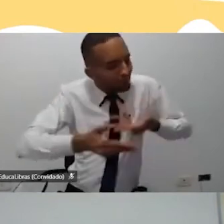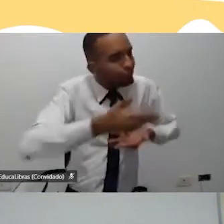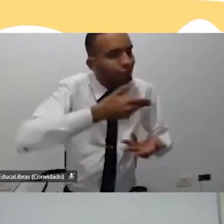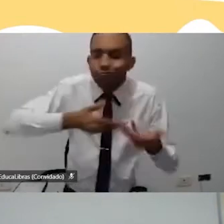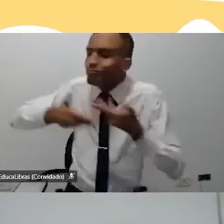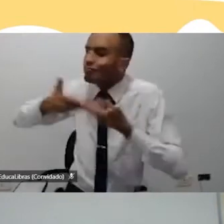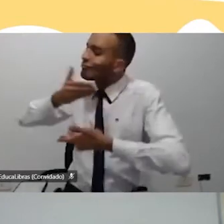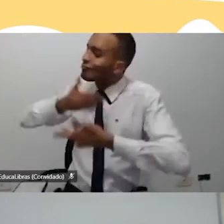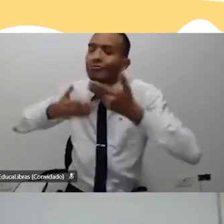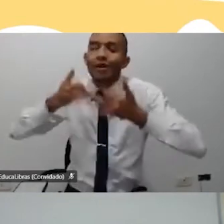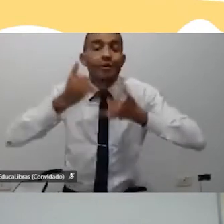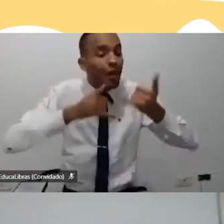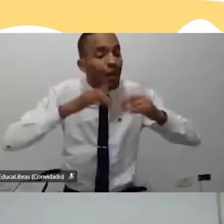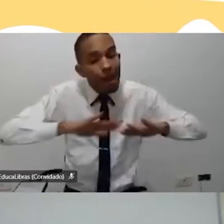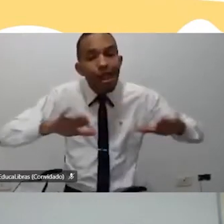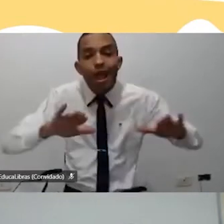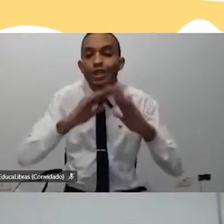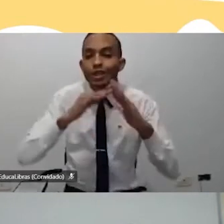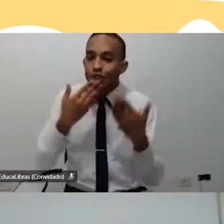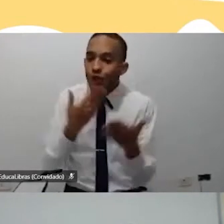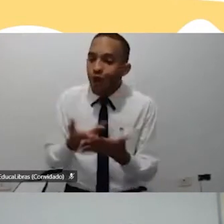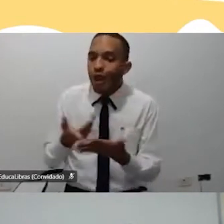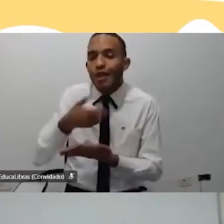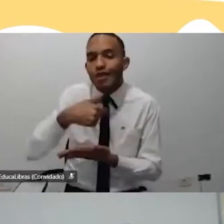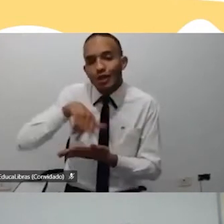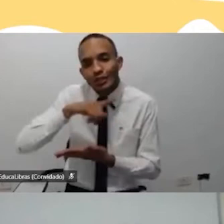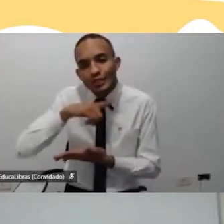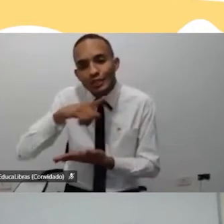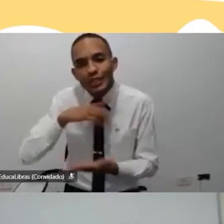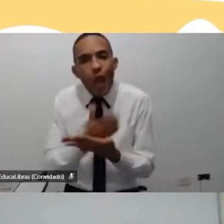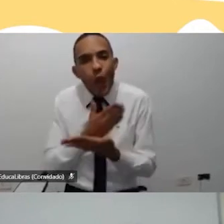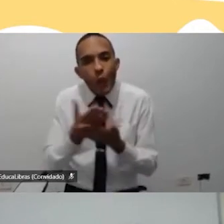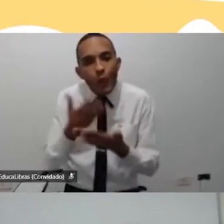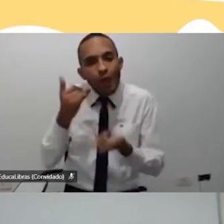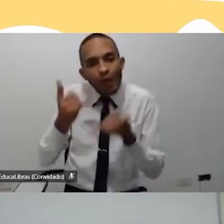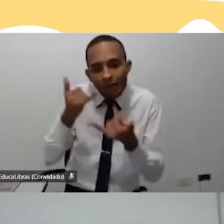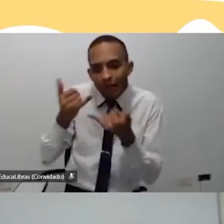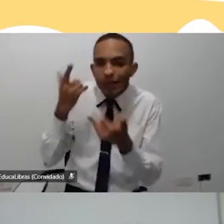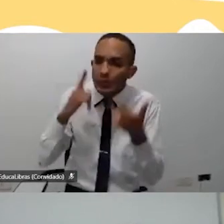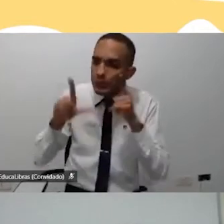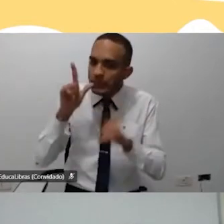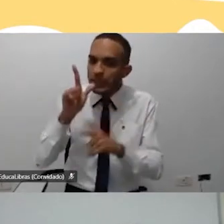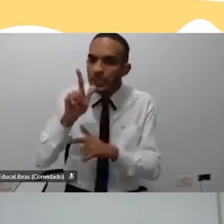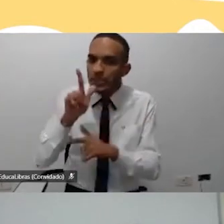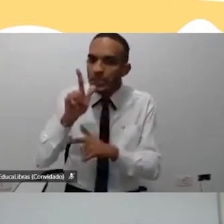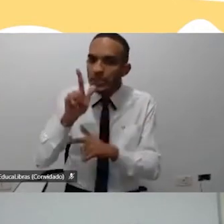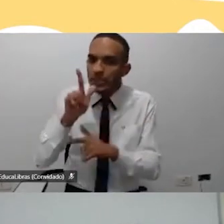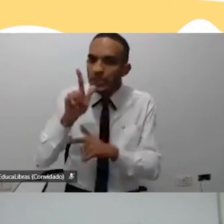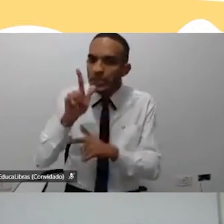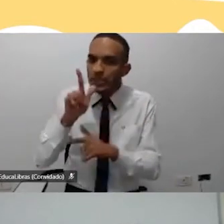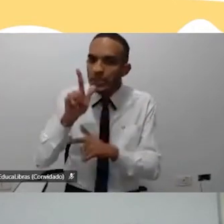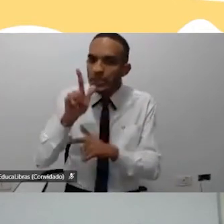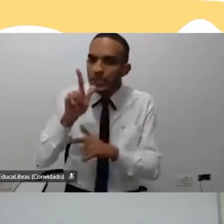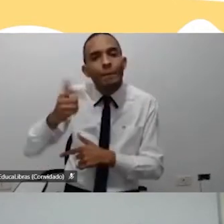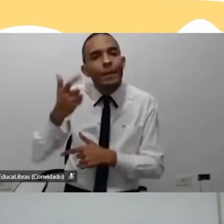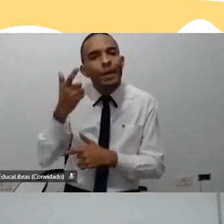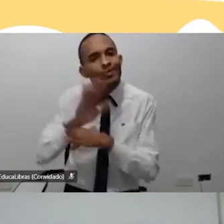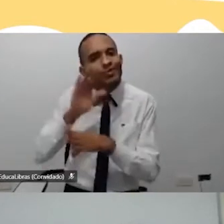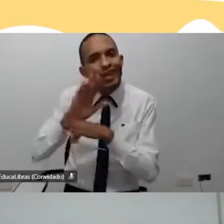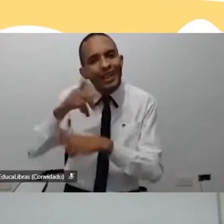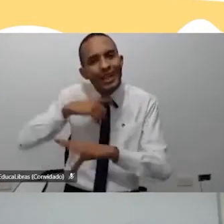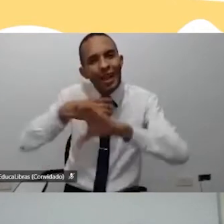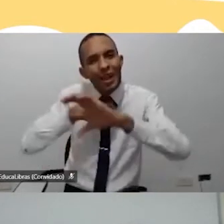gincana cooperativa na escola, onde a gente trouxe algumas dinâmicas que a gente conseguia envolver e trazer a empatia e a gente falava o